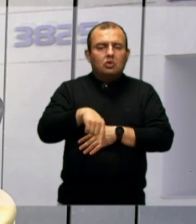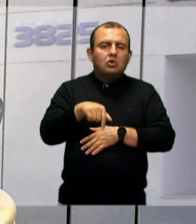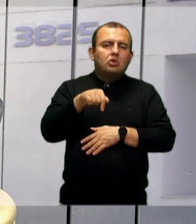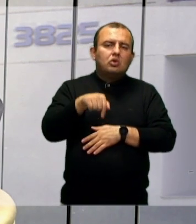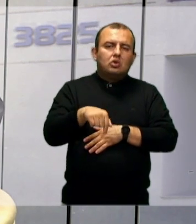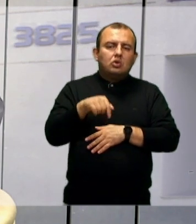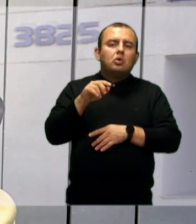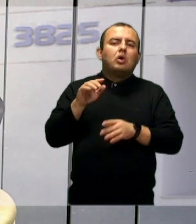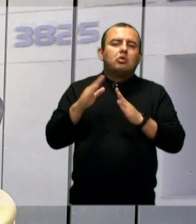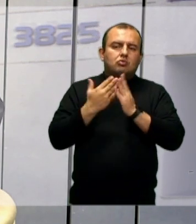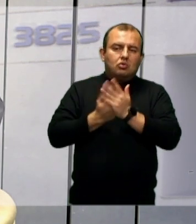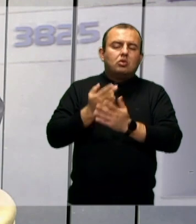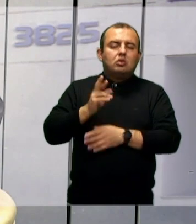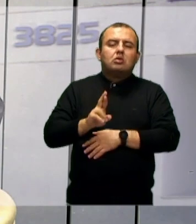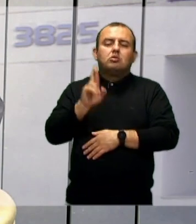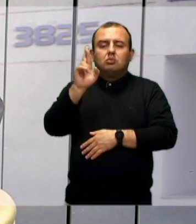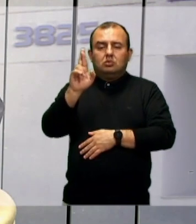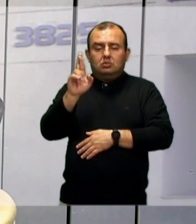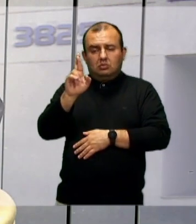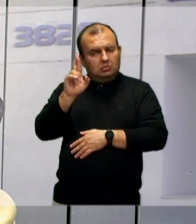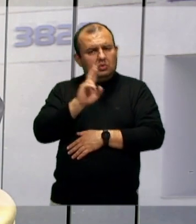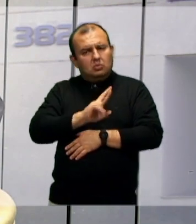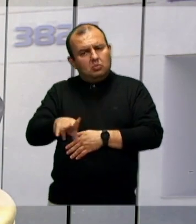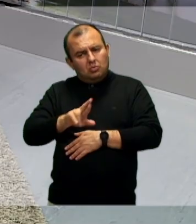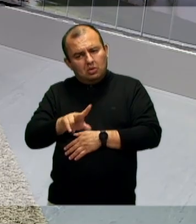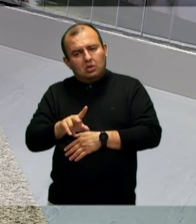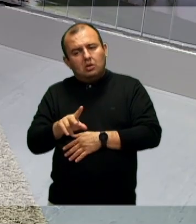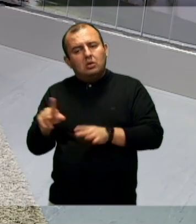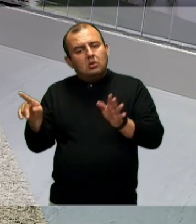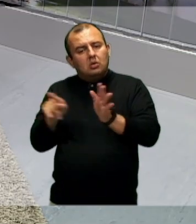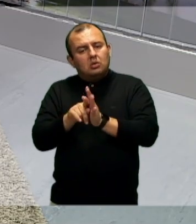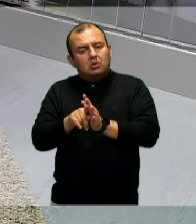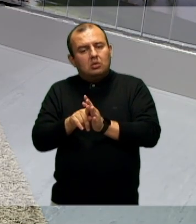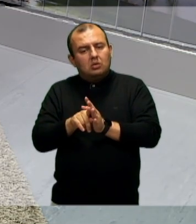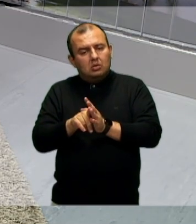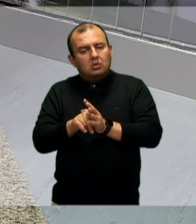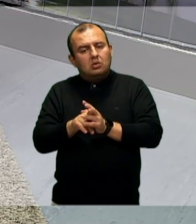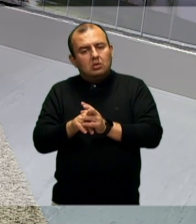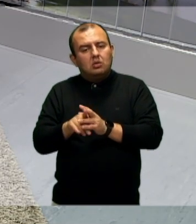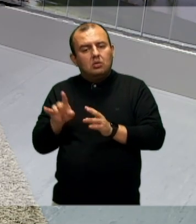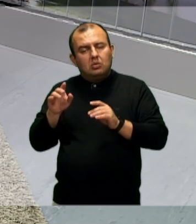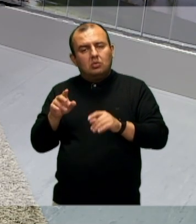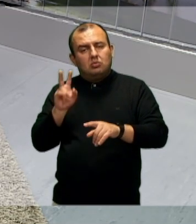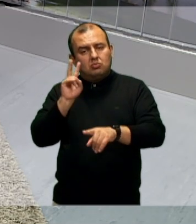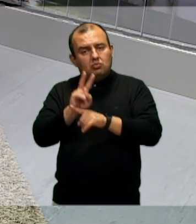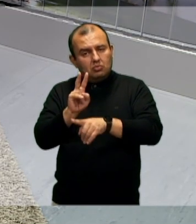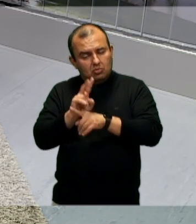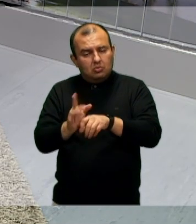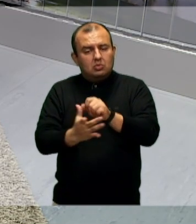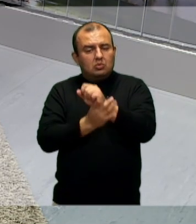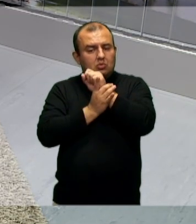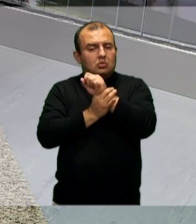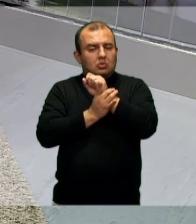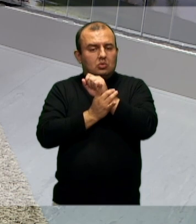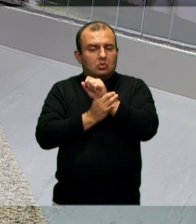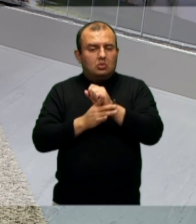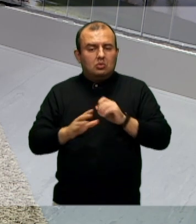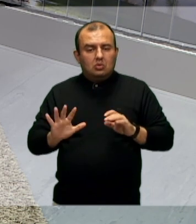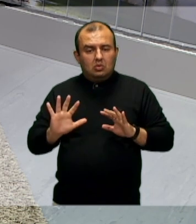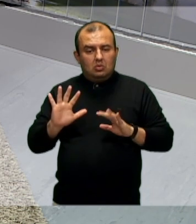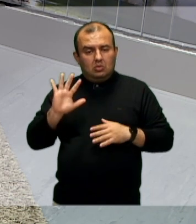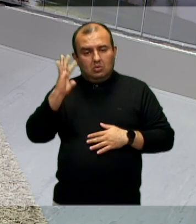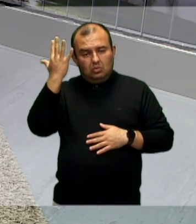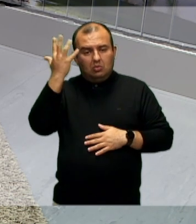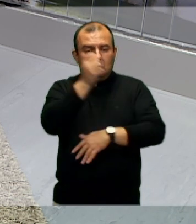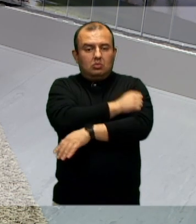que ele sai da rua ali, é ele, né. Então eu vi muito pela segurança, porque também, até onde eu sei, não aconteceu ainda nenhum